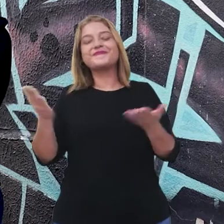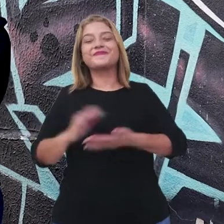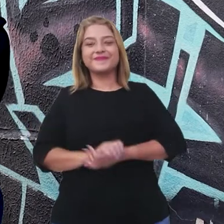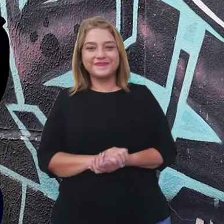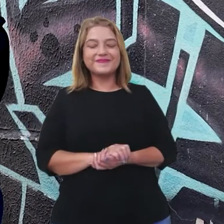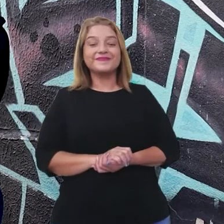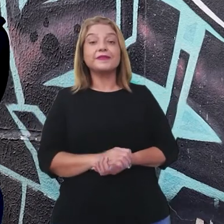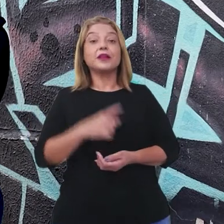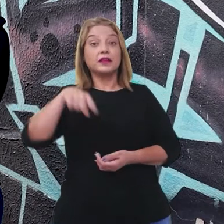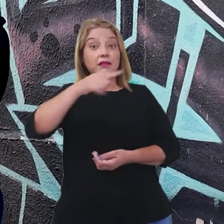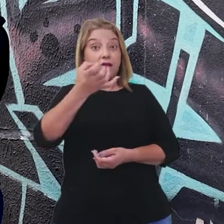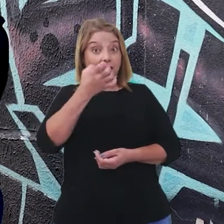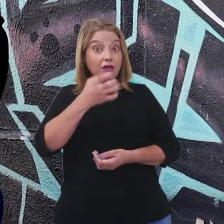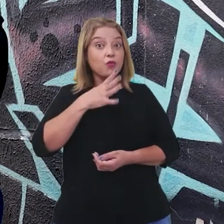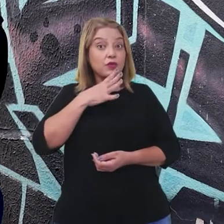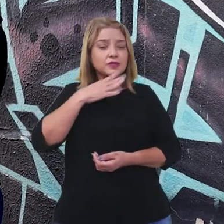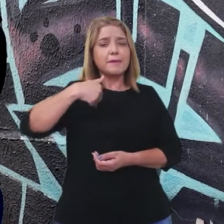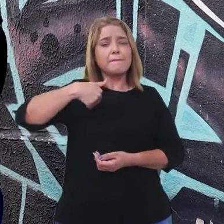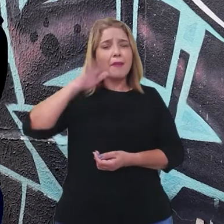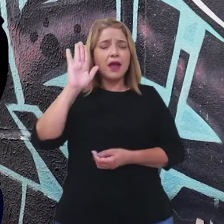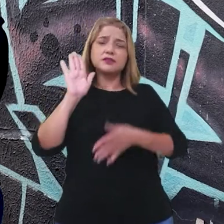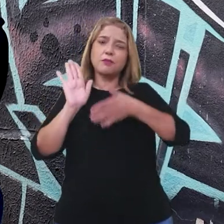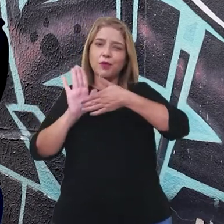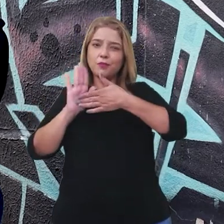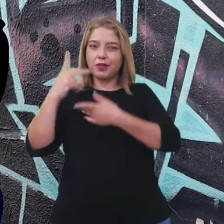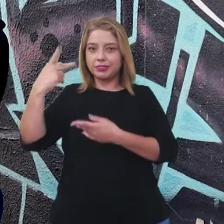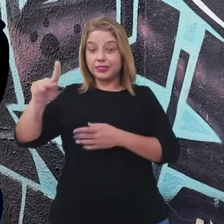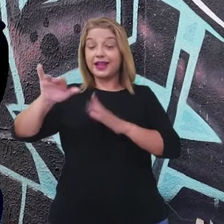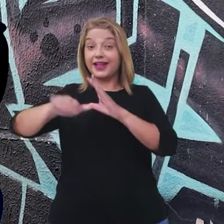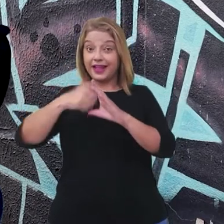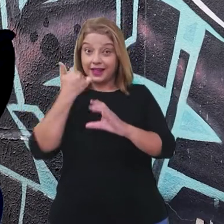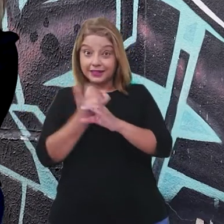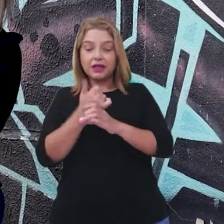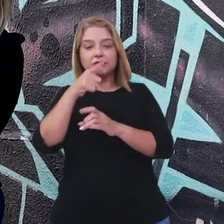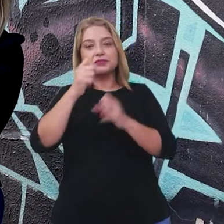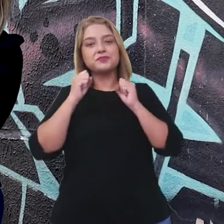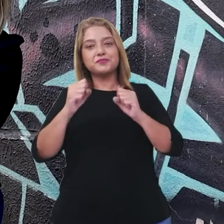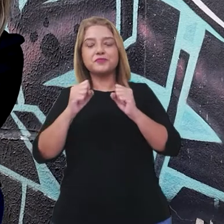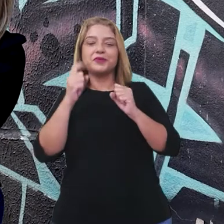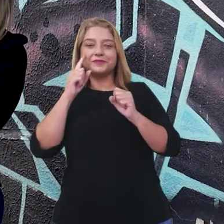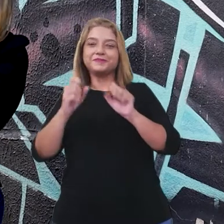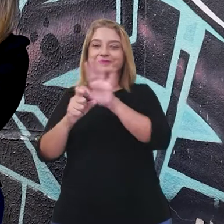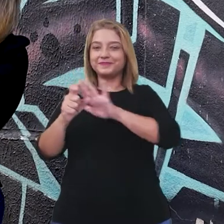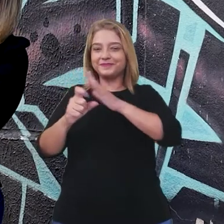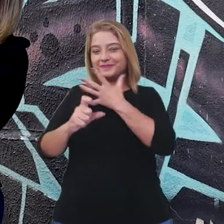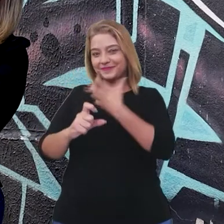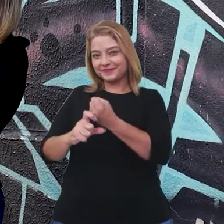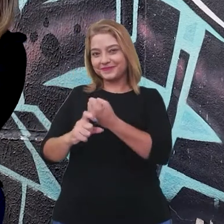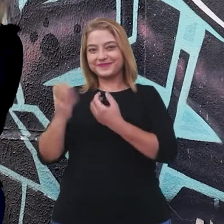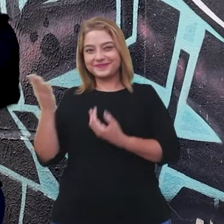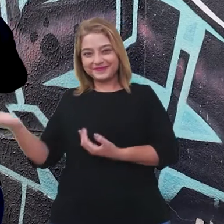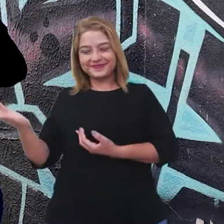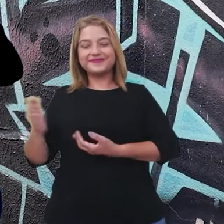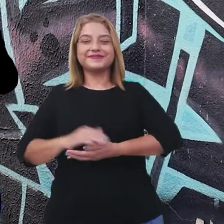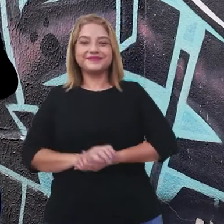quem quiser conhecer mais propostas do canal, é só acessar esse QR Code que aparece aí na sua tela. Ah, gente, quer conhecer mais